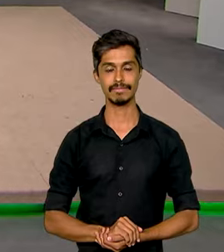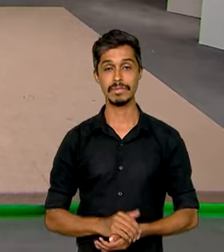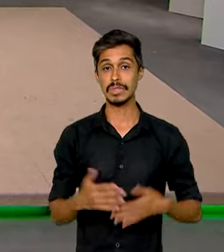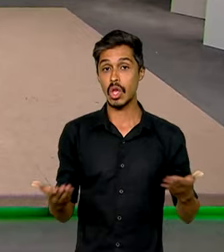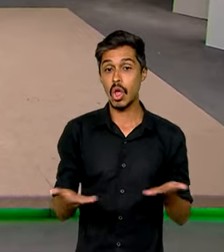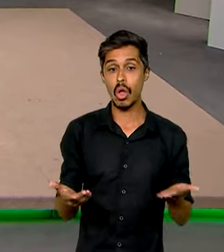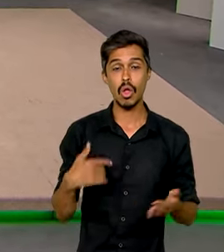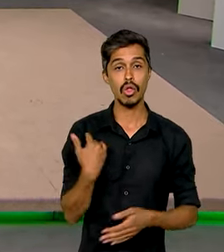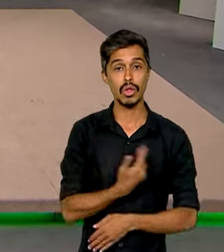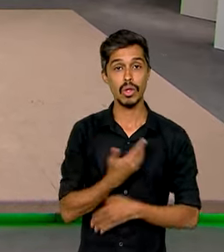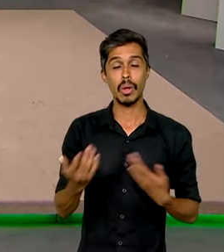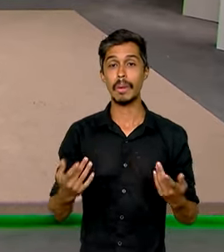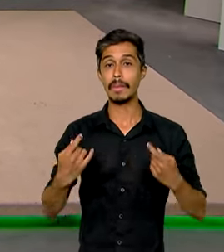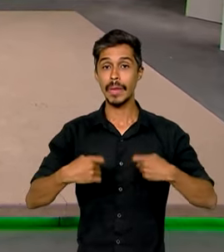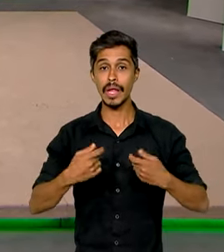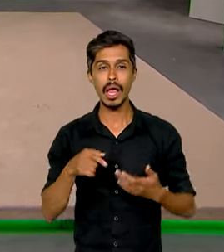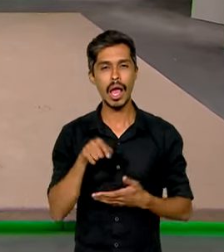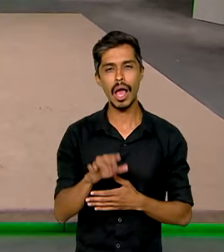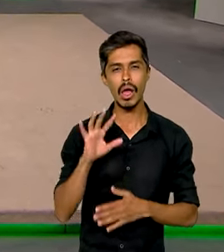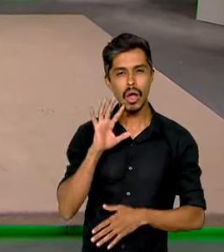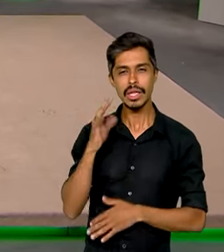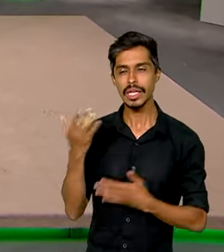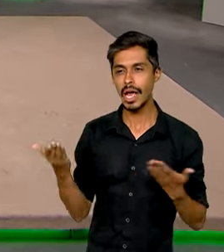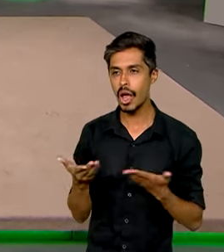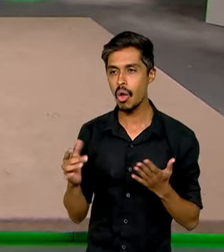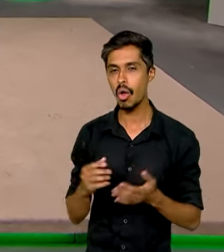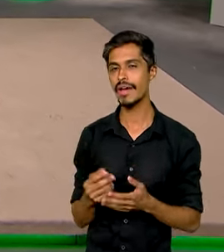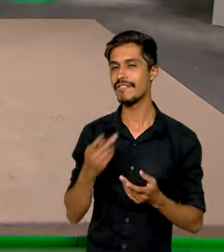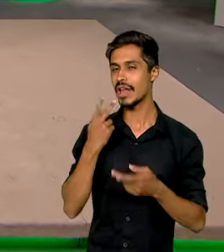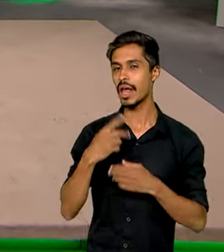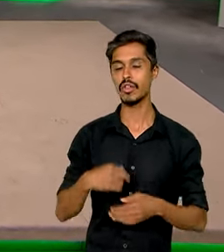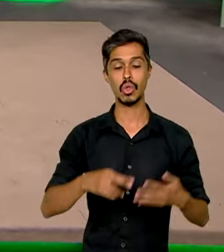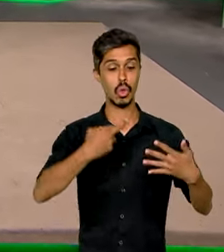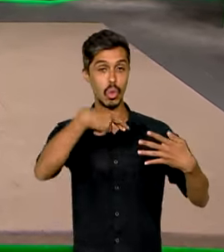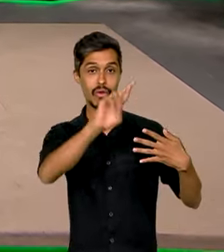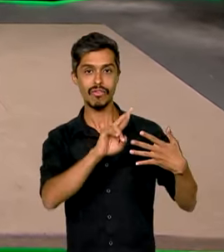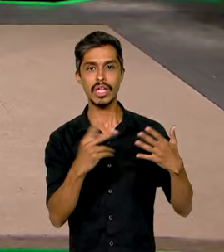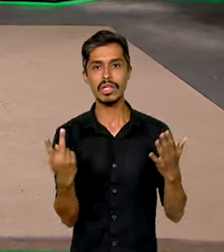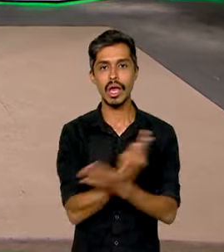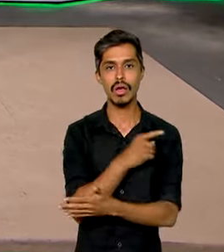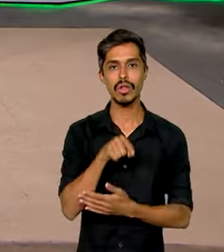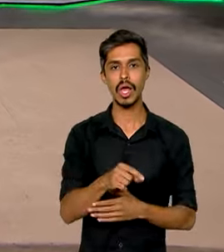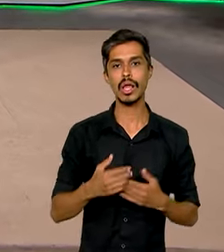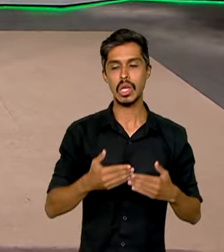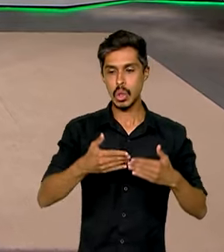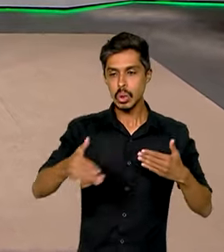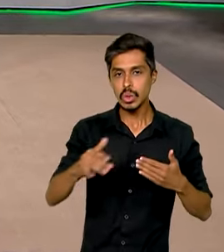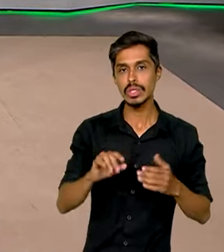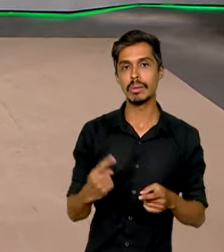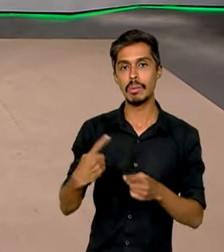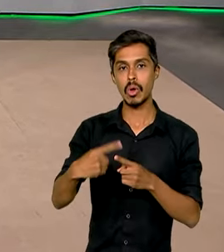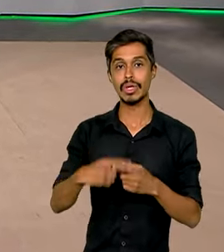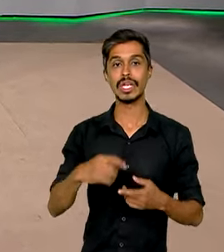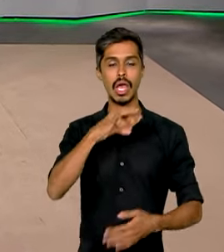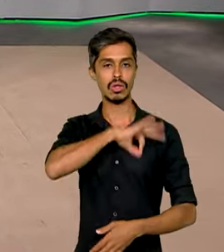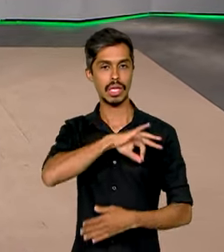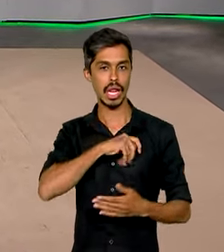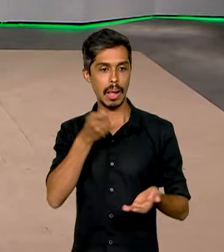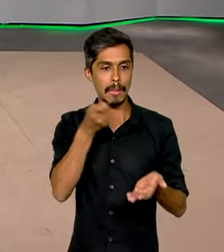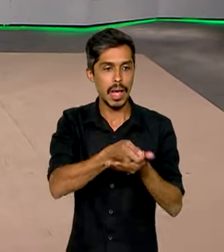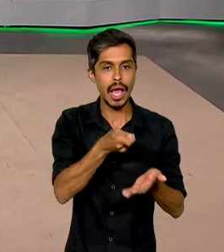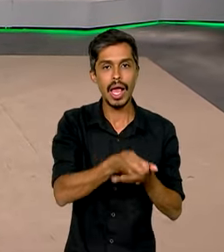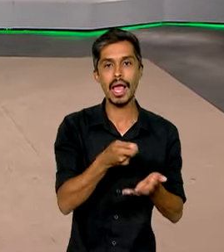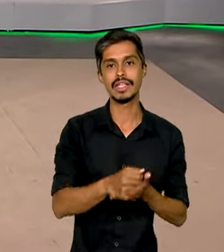E a gente começa esta edição do Brasil em Dia falando do veto à prorrogação da desoneração da folha de pagamento de